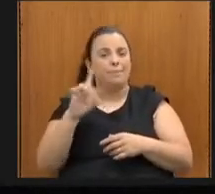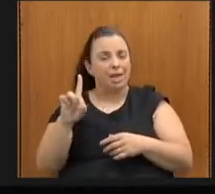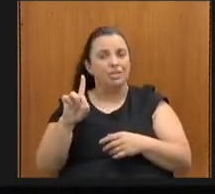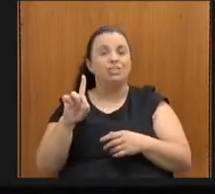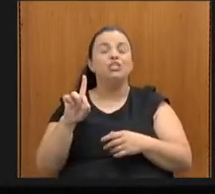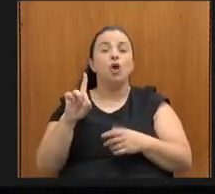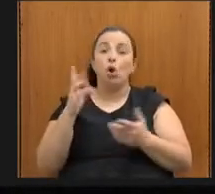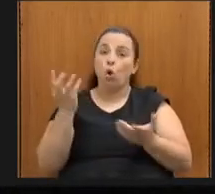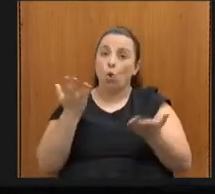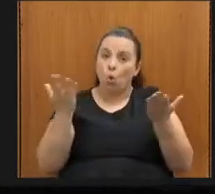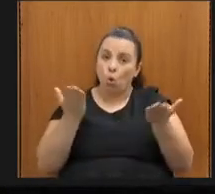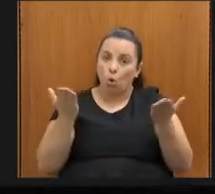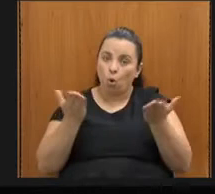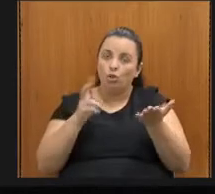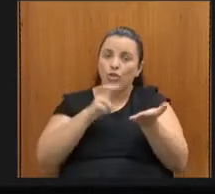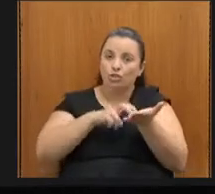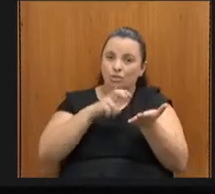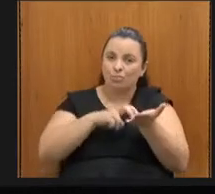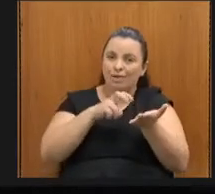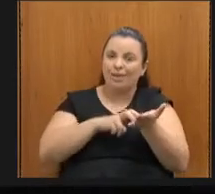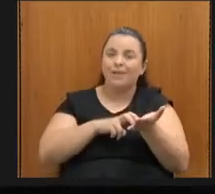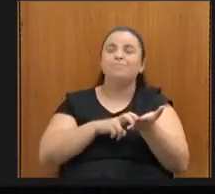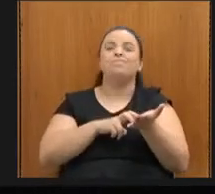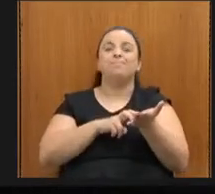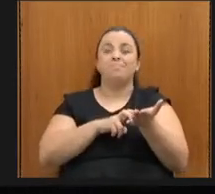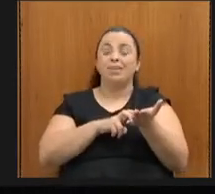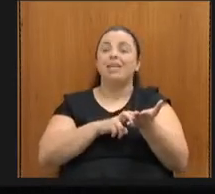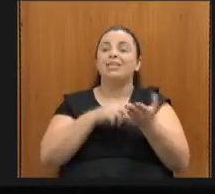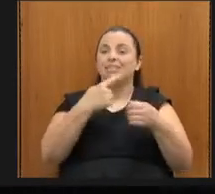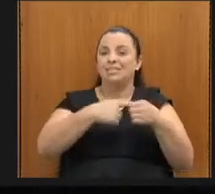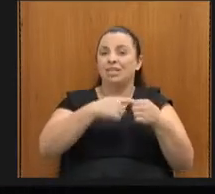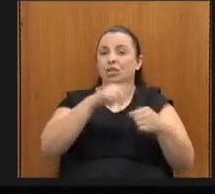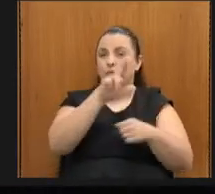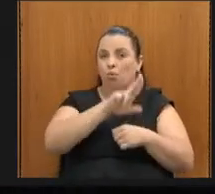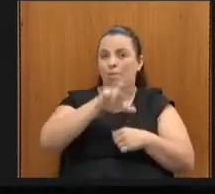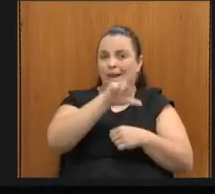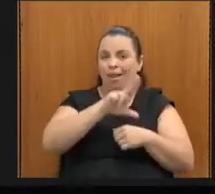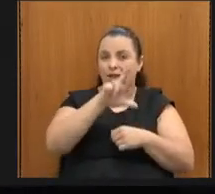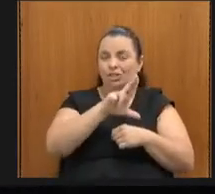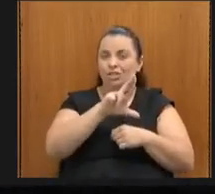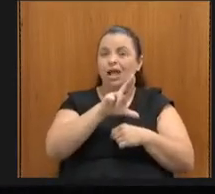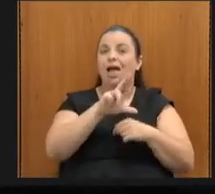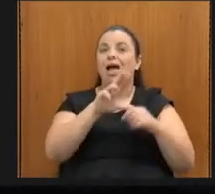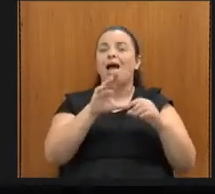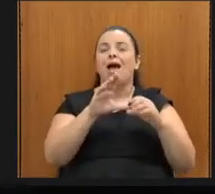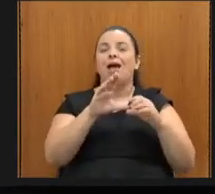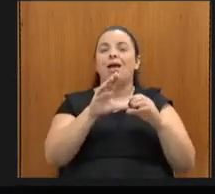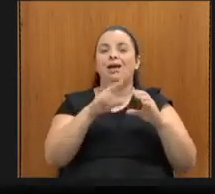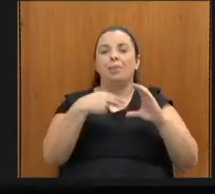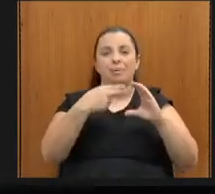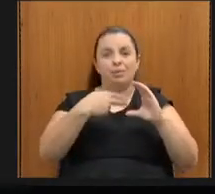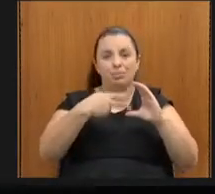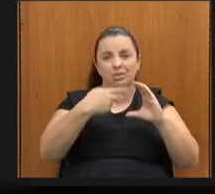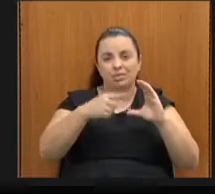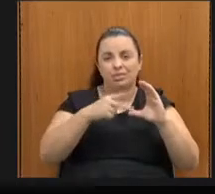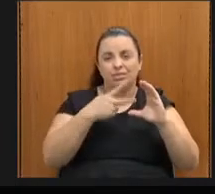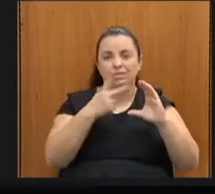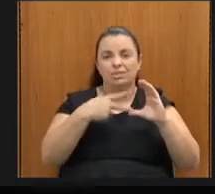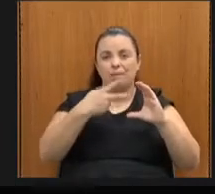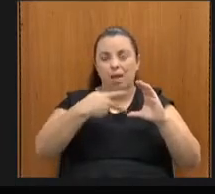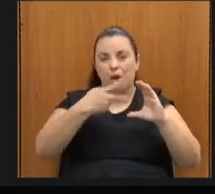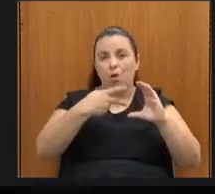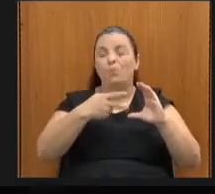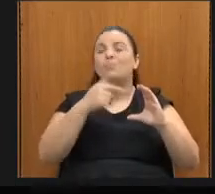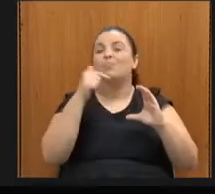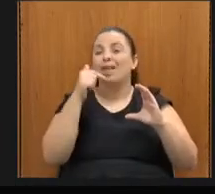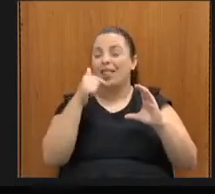Câmara Municipal de Berlândia, pelo bom trabalho realizado e eu também como presidente fui homenageado com uma moção de